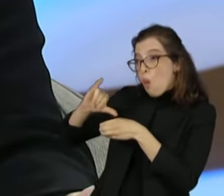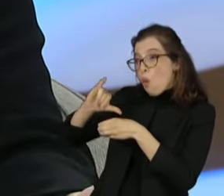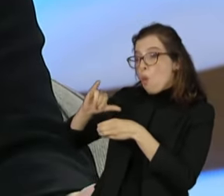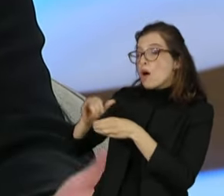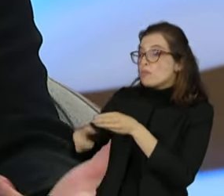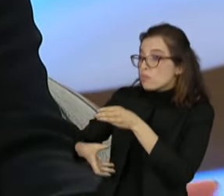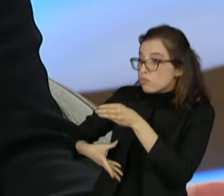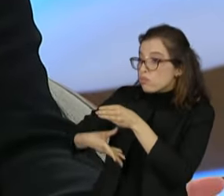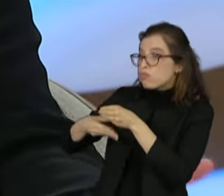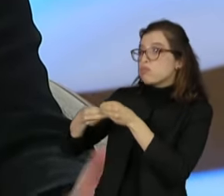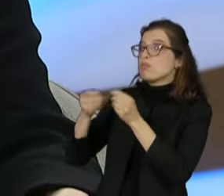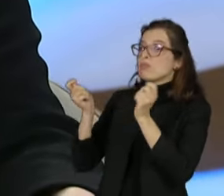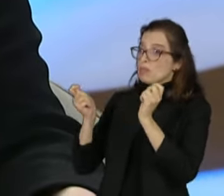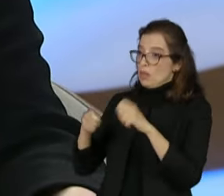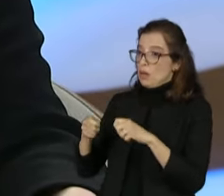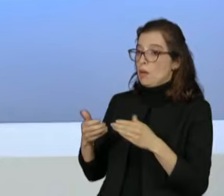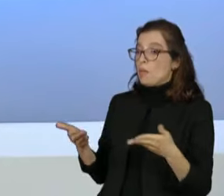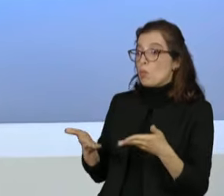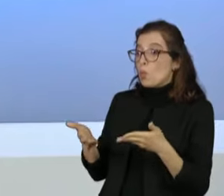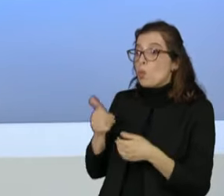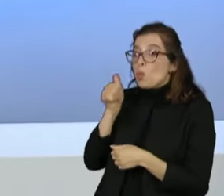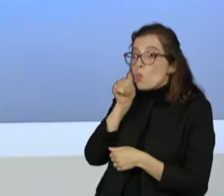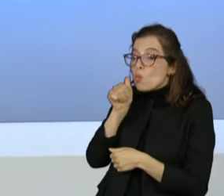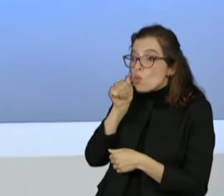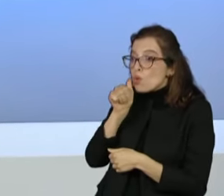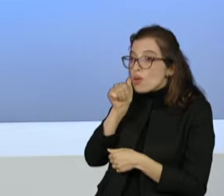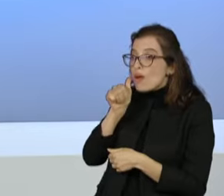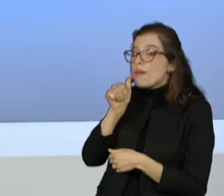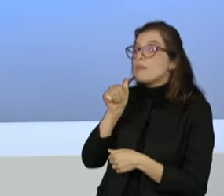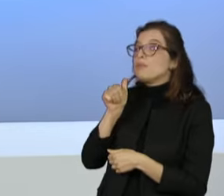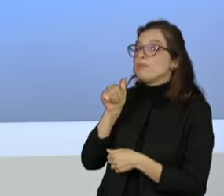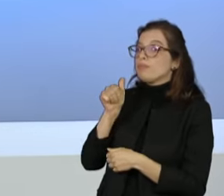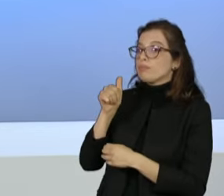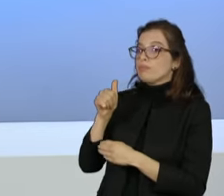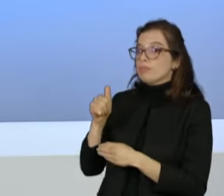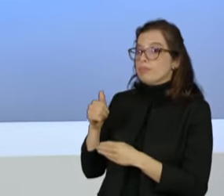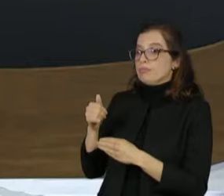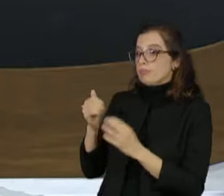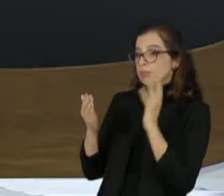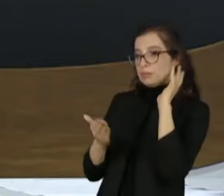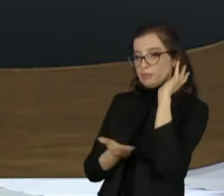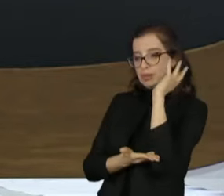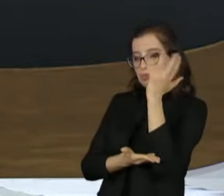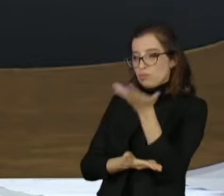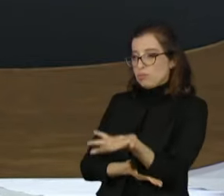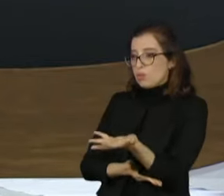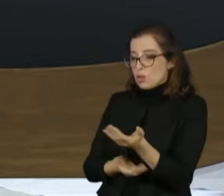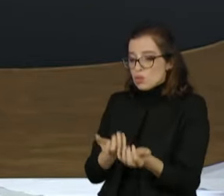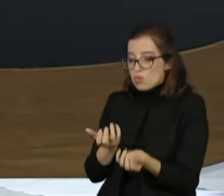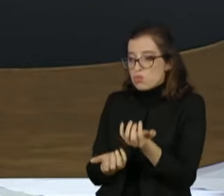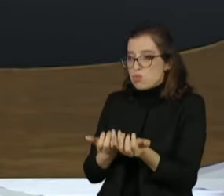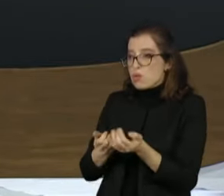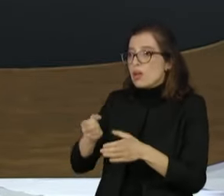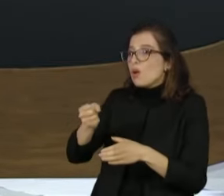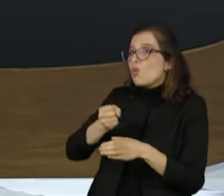porque não tem hoje condições de comprar um potijão de gás. Senadora, na entrevista recentes, a senhora evitou se posicionar